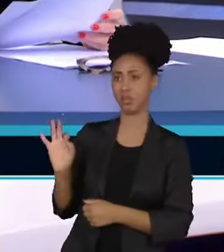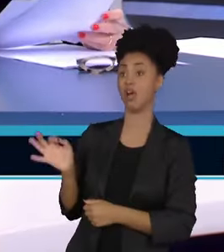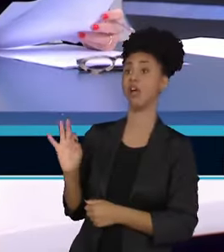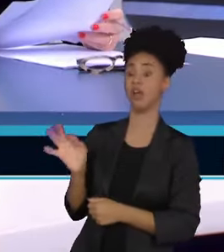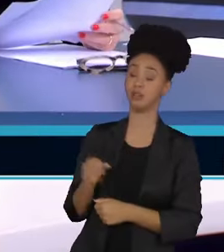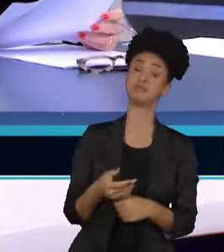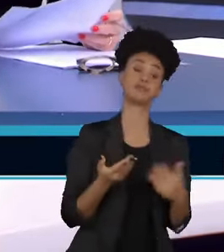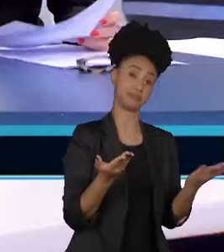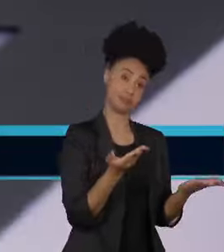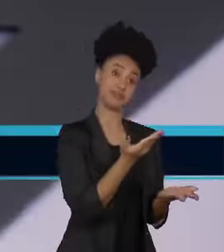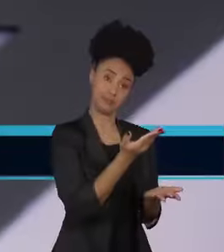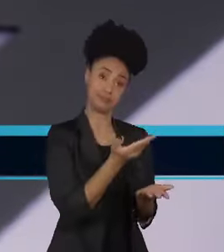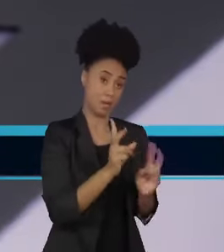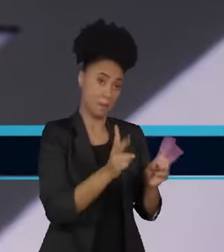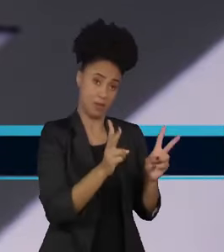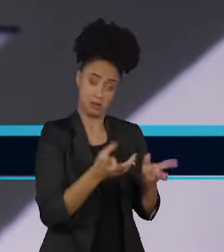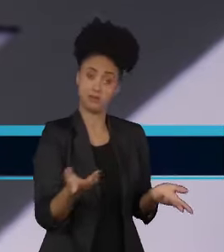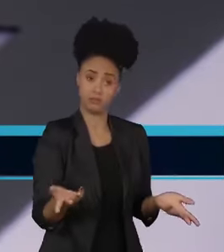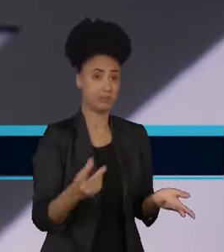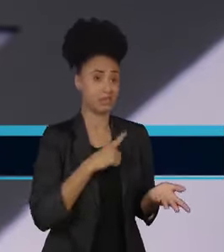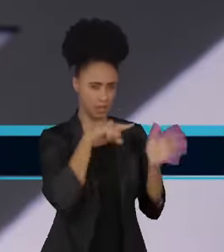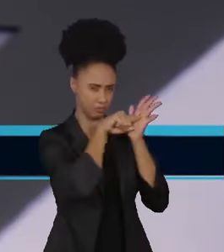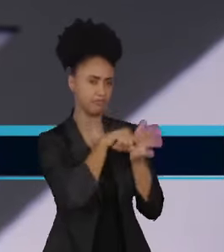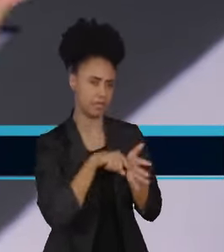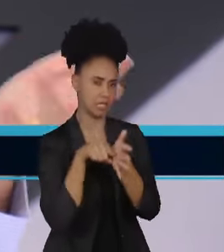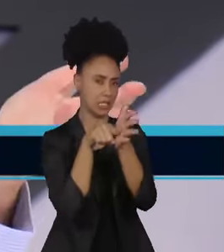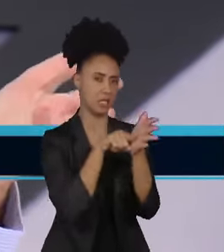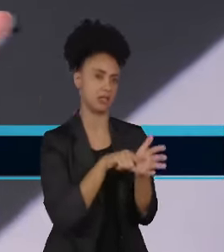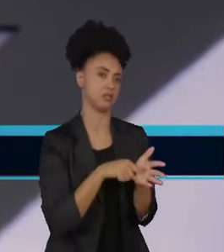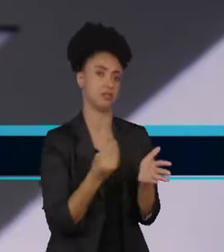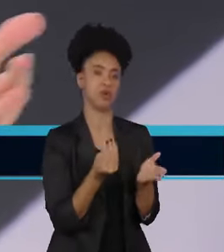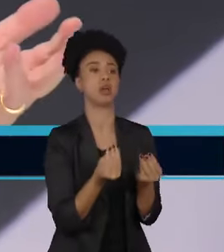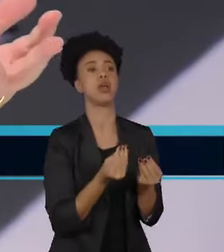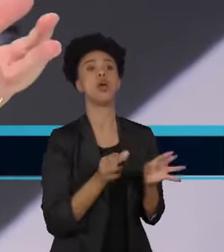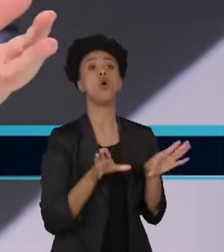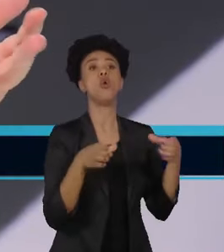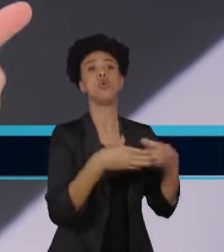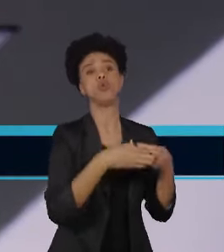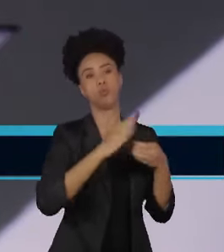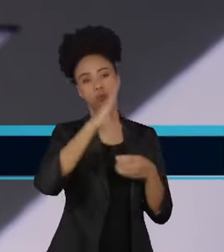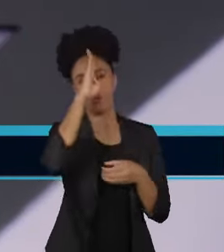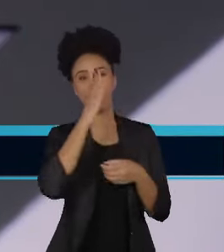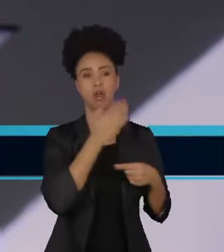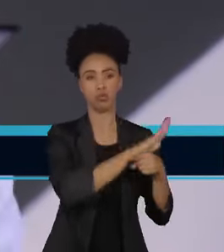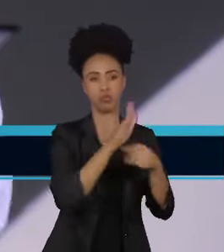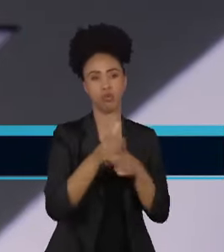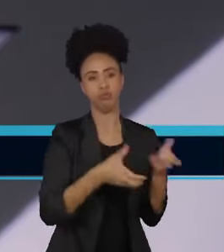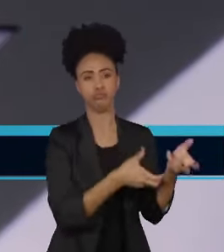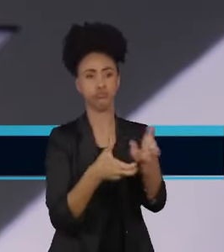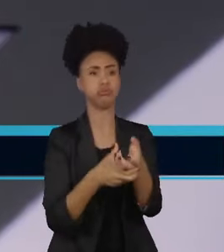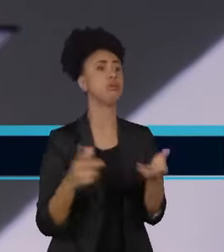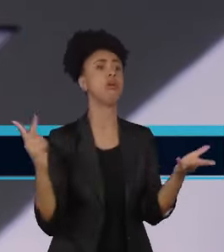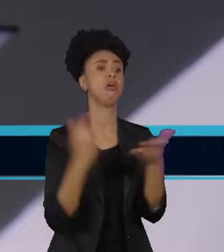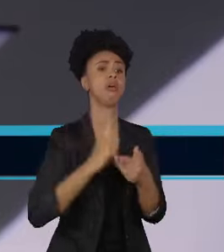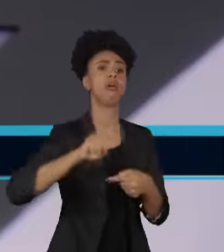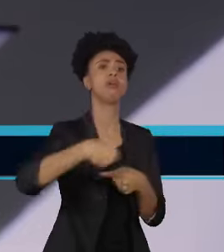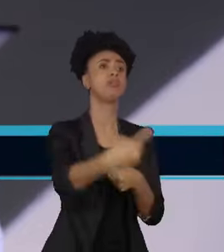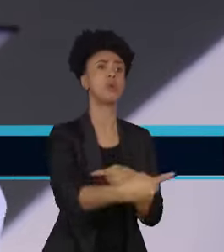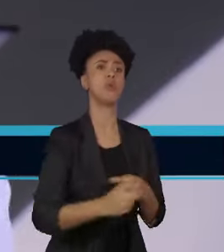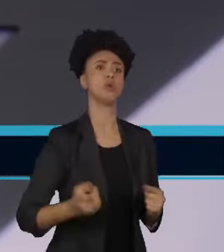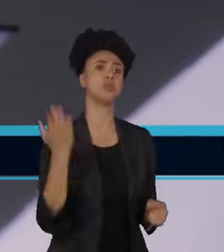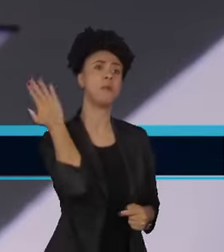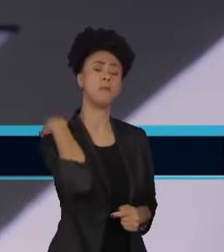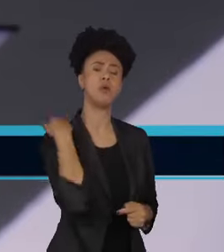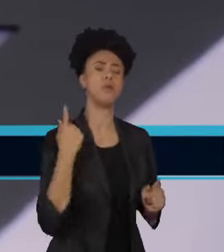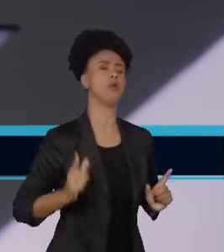torres gêmeas. Quer dizer, estudando os bombeiros e pessoas que estavam lá, a quantidade de câncer de pulmão depois,